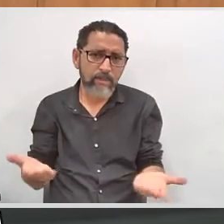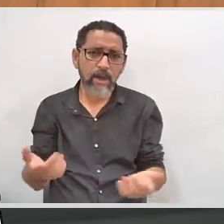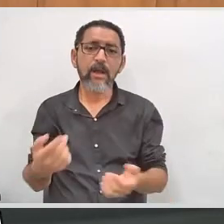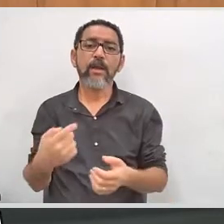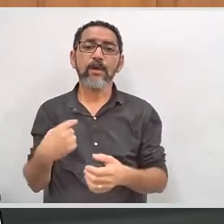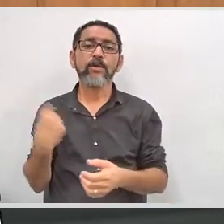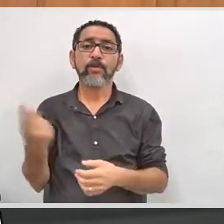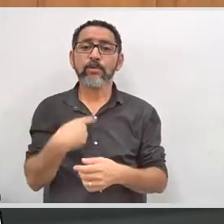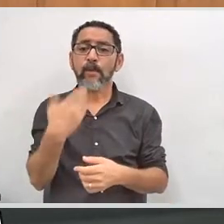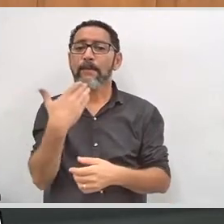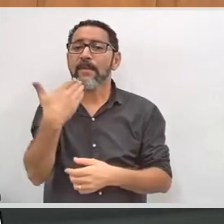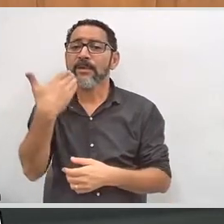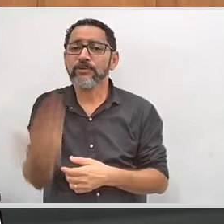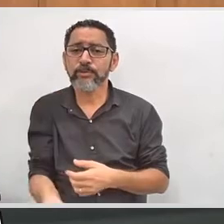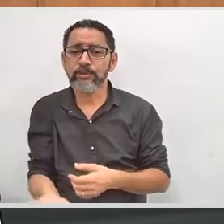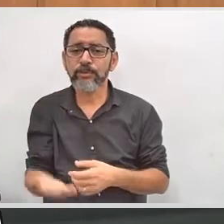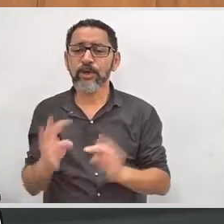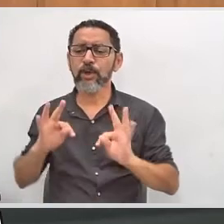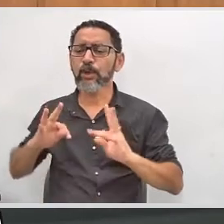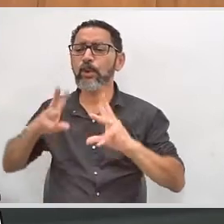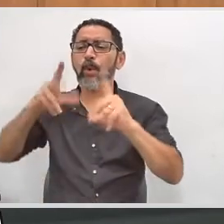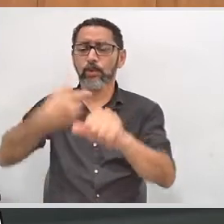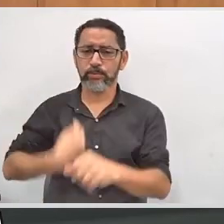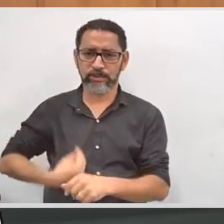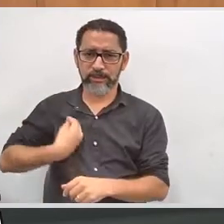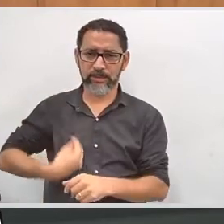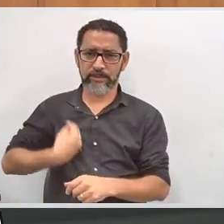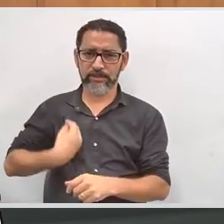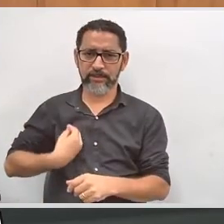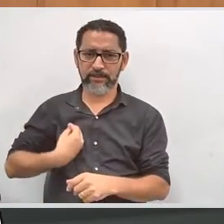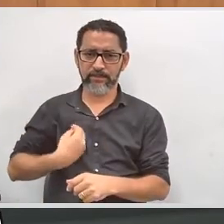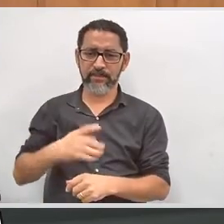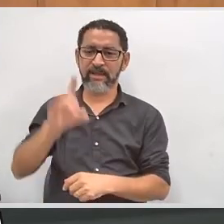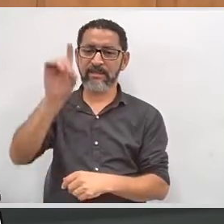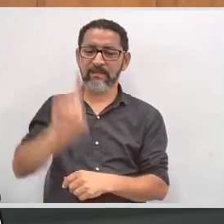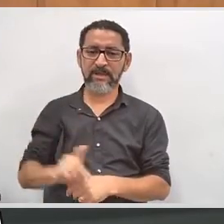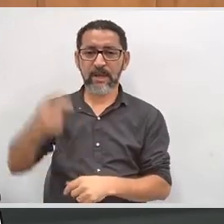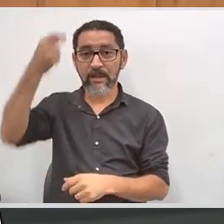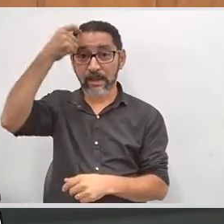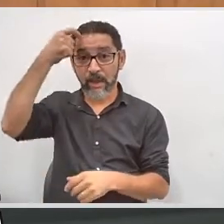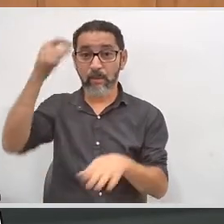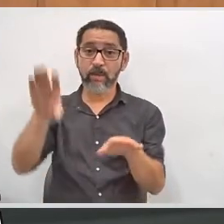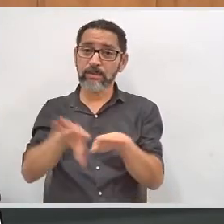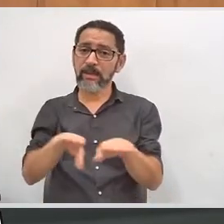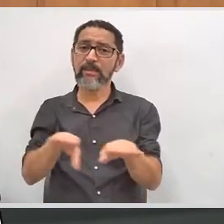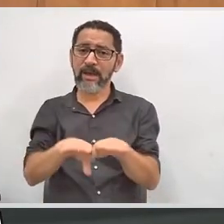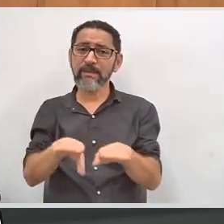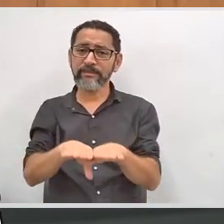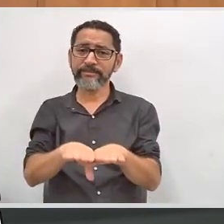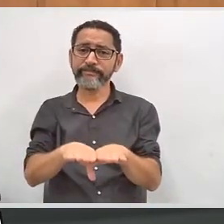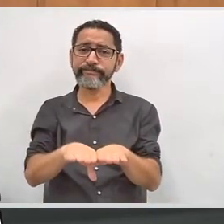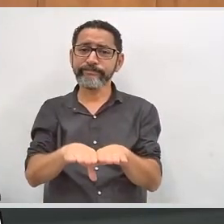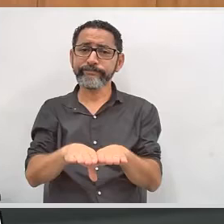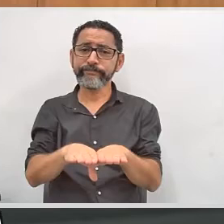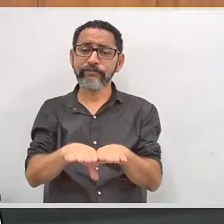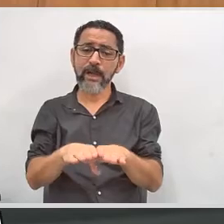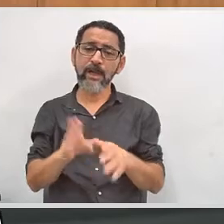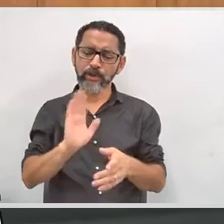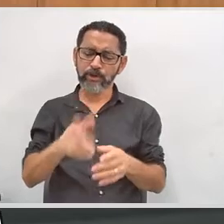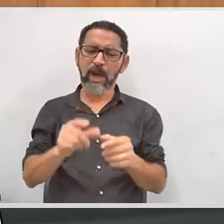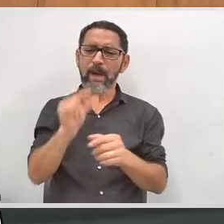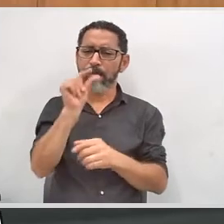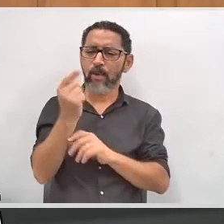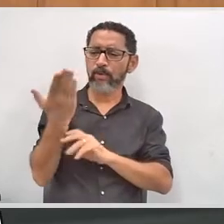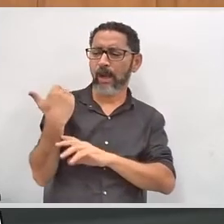aqui, nós estamos pleiteando a participação de todos, inclusive os deficientes intelectuais. E, nesse sentido, fizemos uma